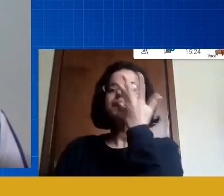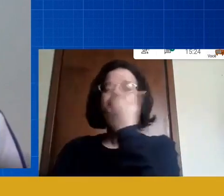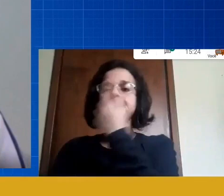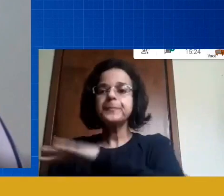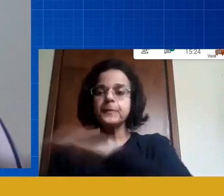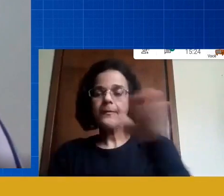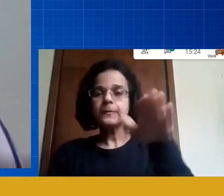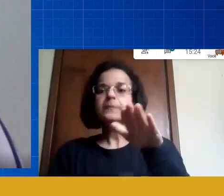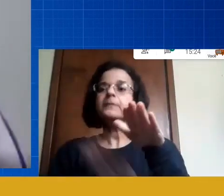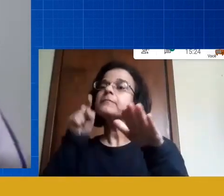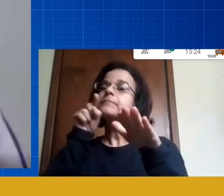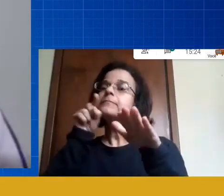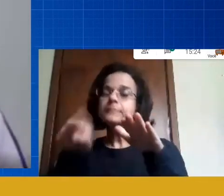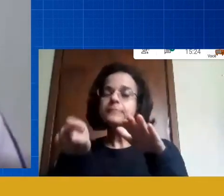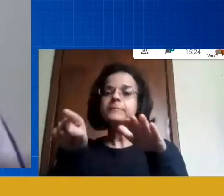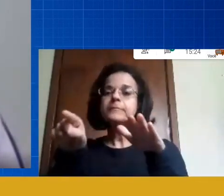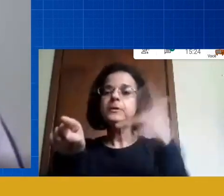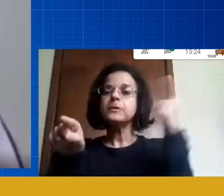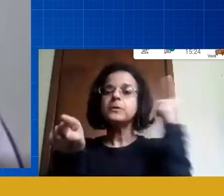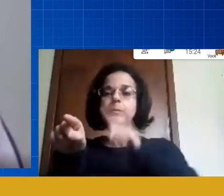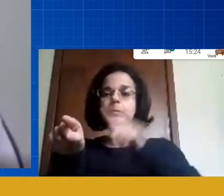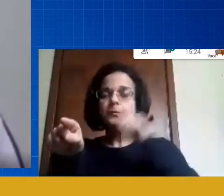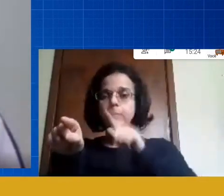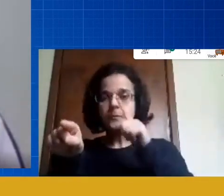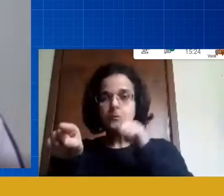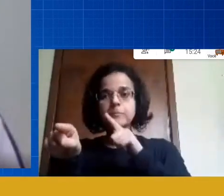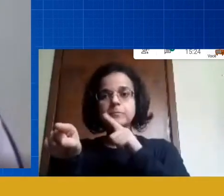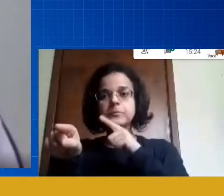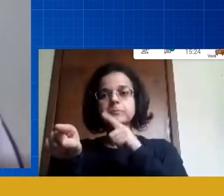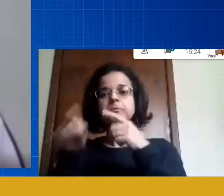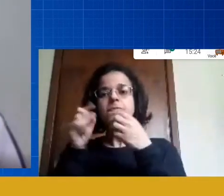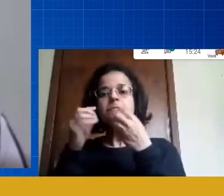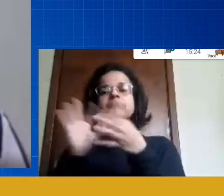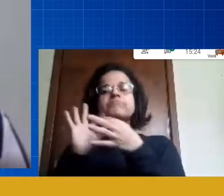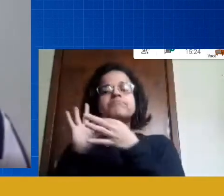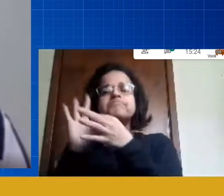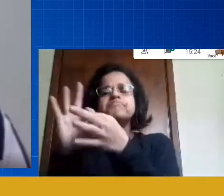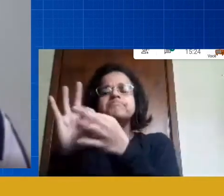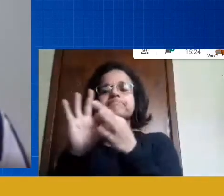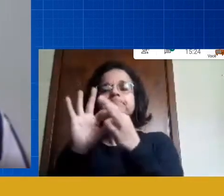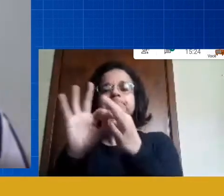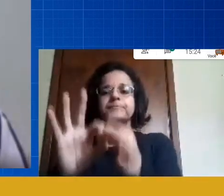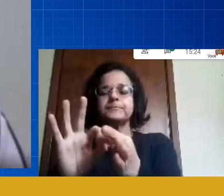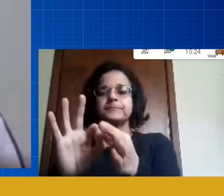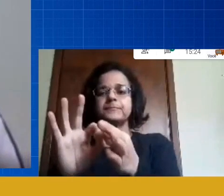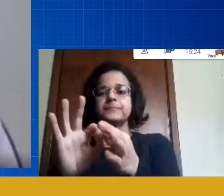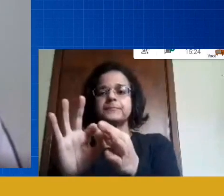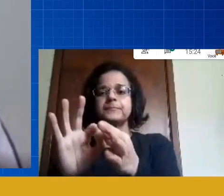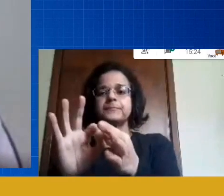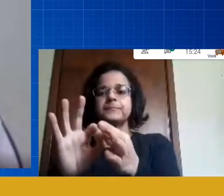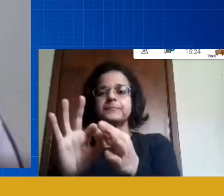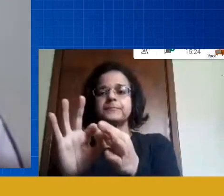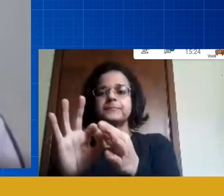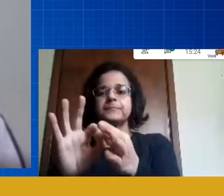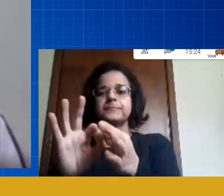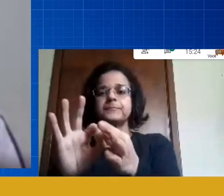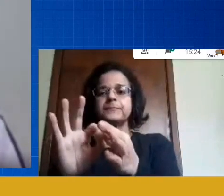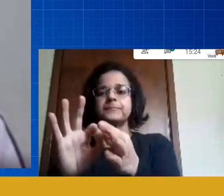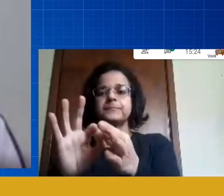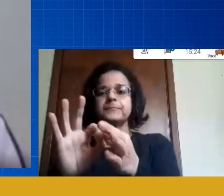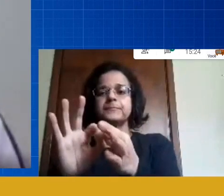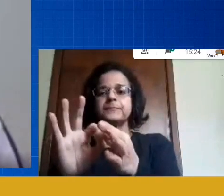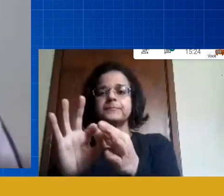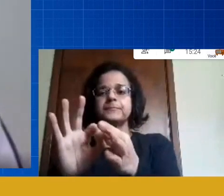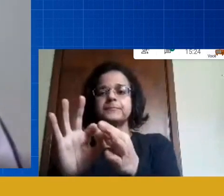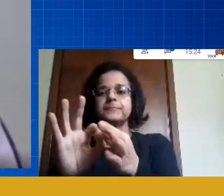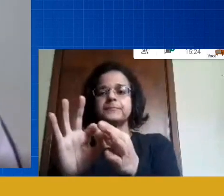com que essa criança tenha o mínimo de vínculo possível dentro de uma realidade contextualizada com um porquê e um